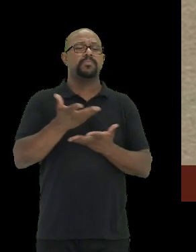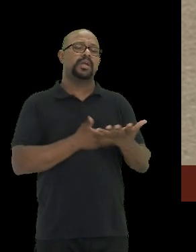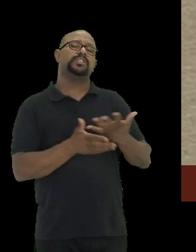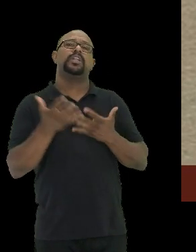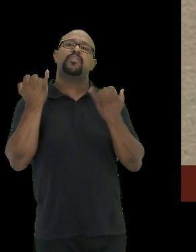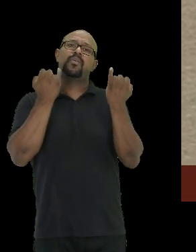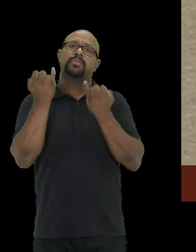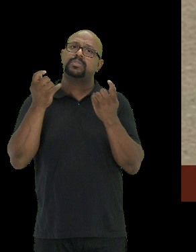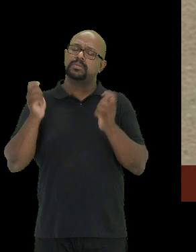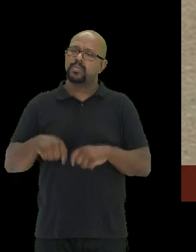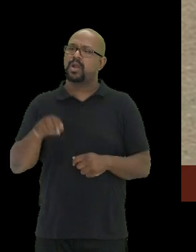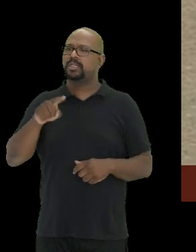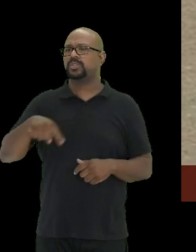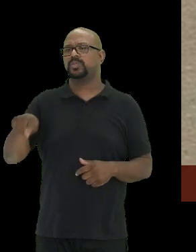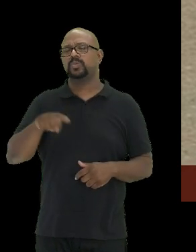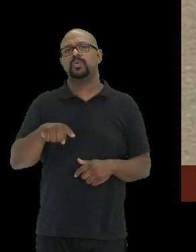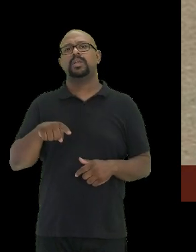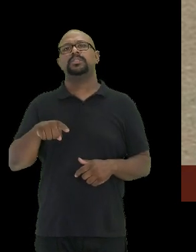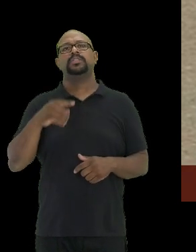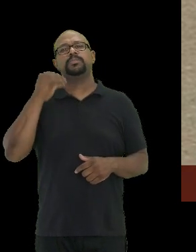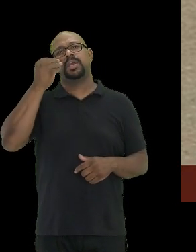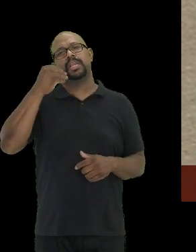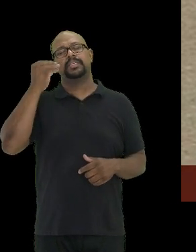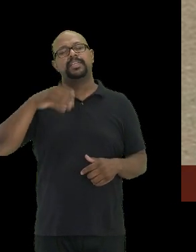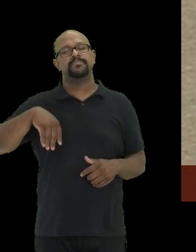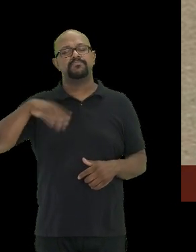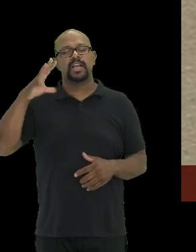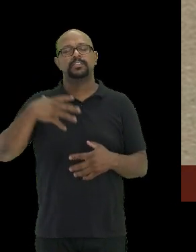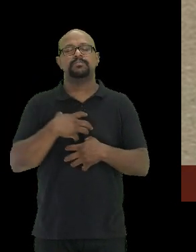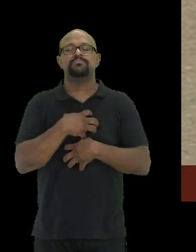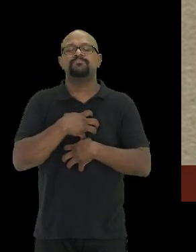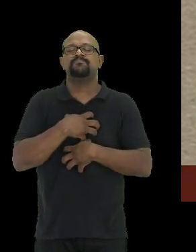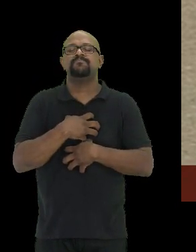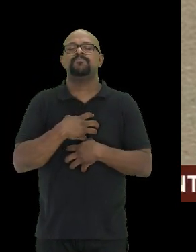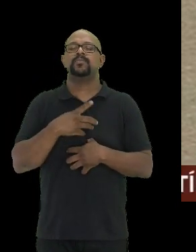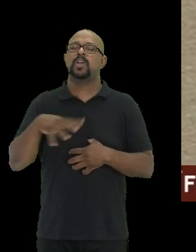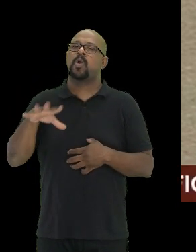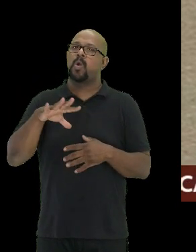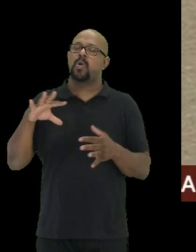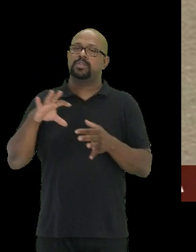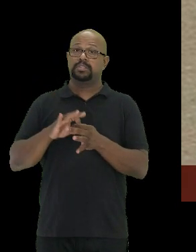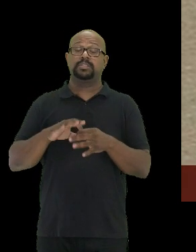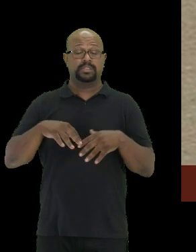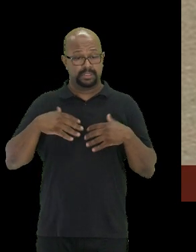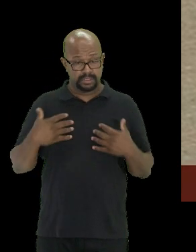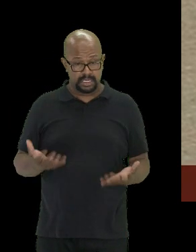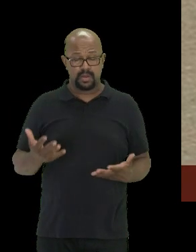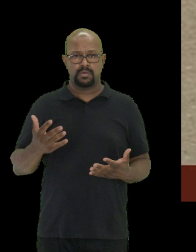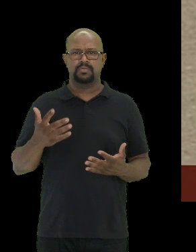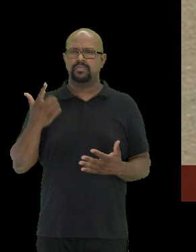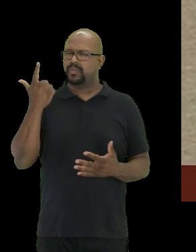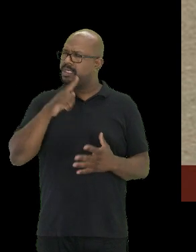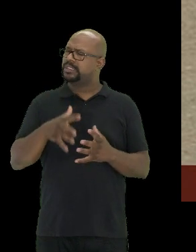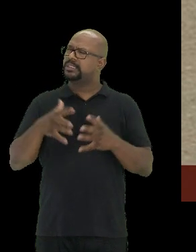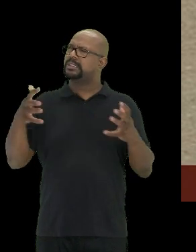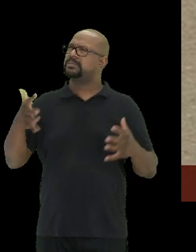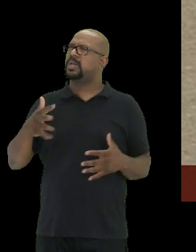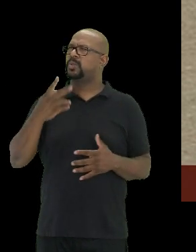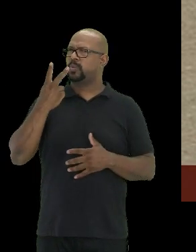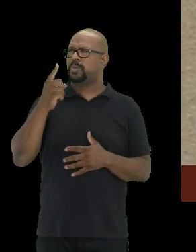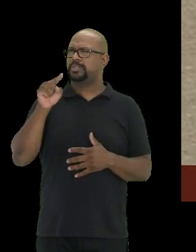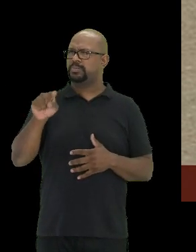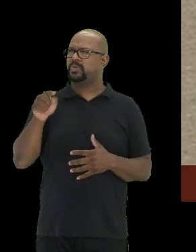que tornem suas respectivas experiências mais significativas e contextualizadas. Então, o alcance foi de aproximadamente 2